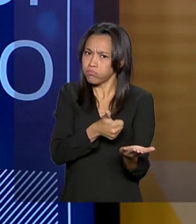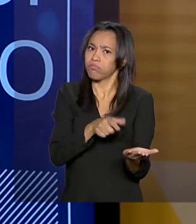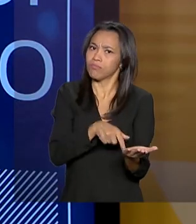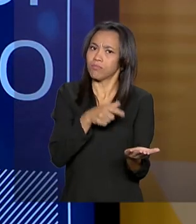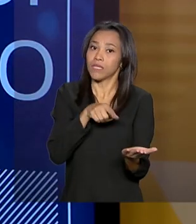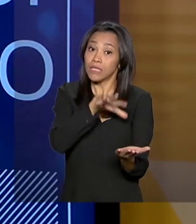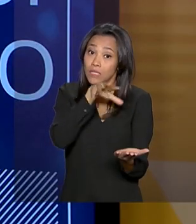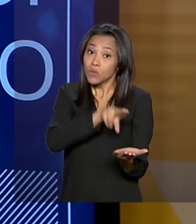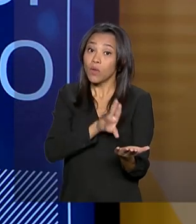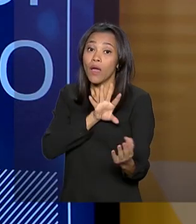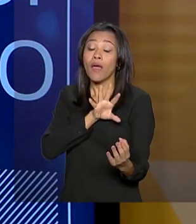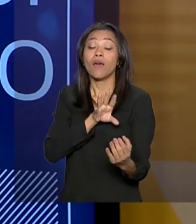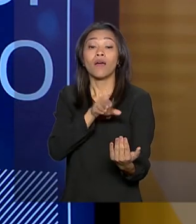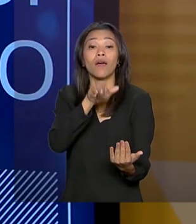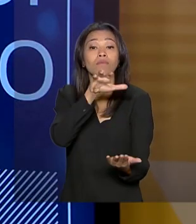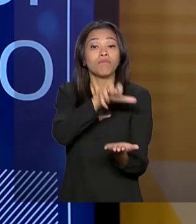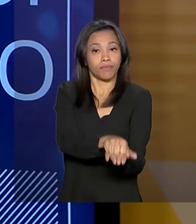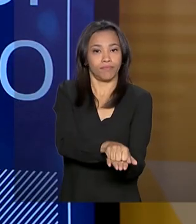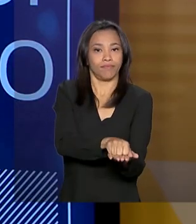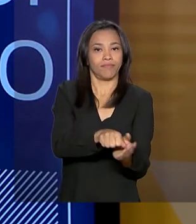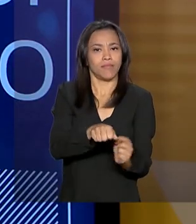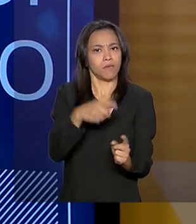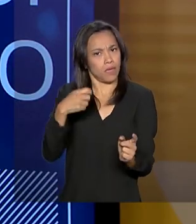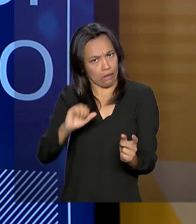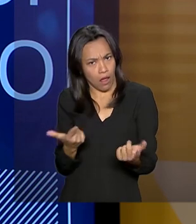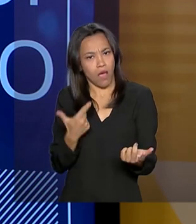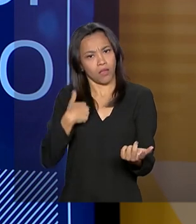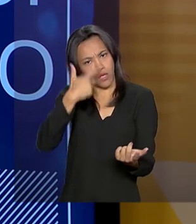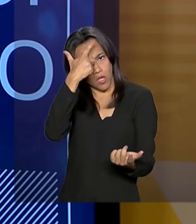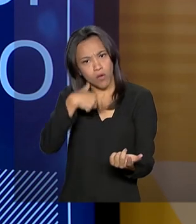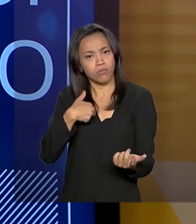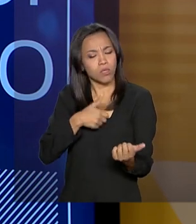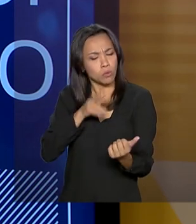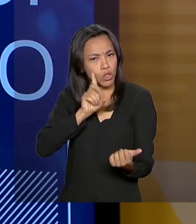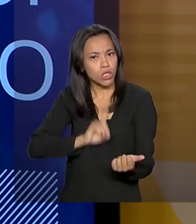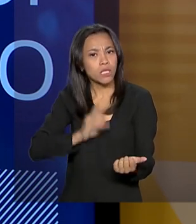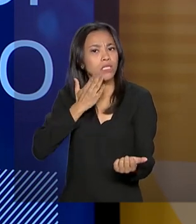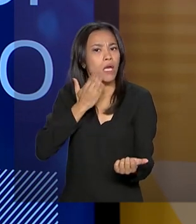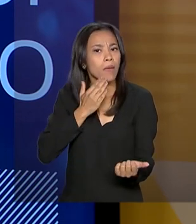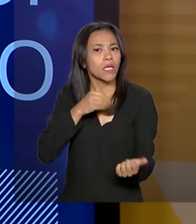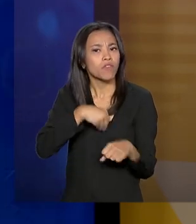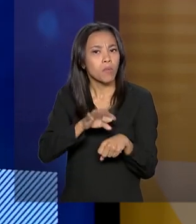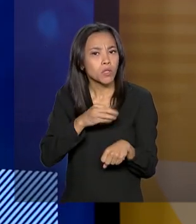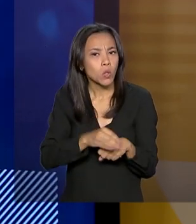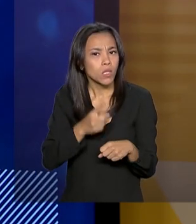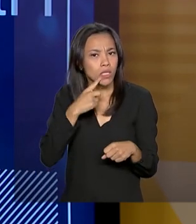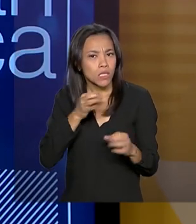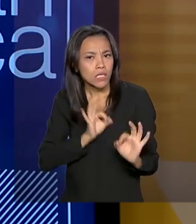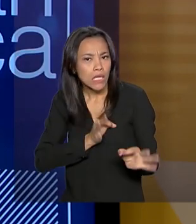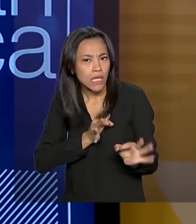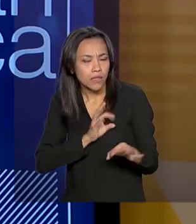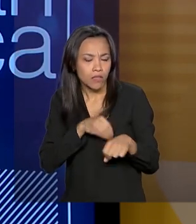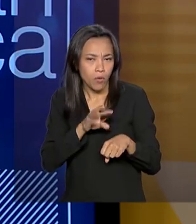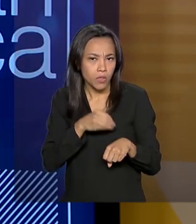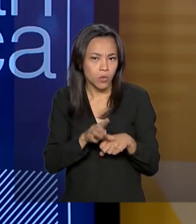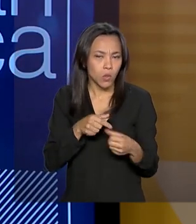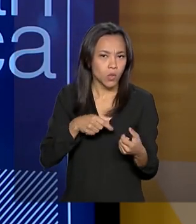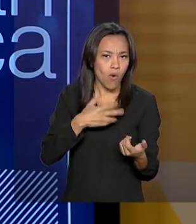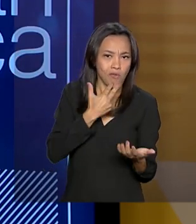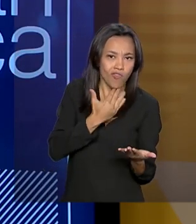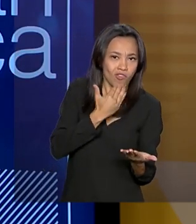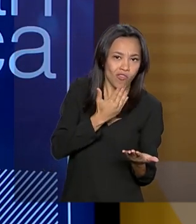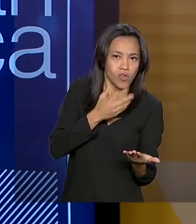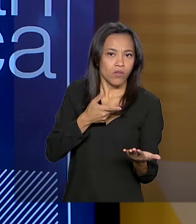claro, ele deve acompanhar isso, ele tem direito à informação e saber sempre se a informação que se tem dele é